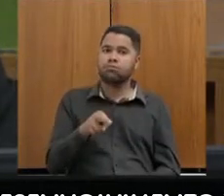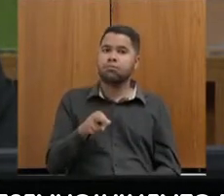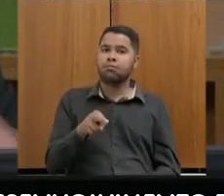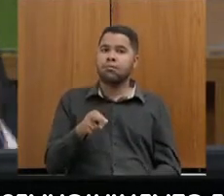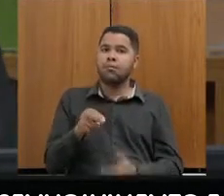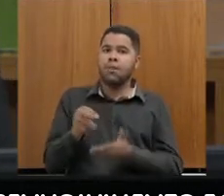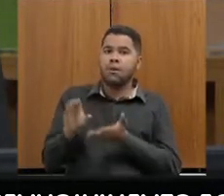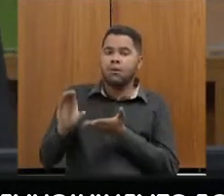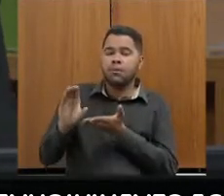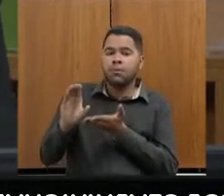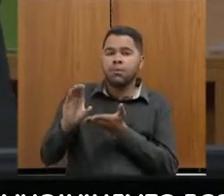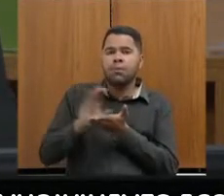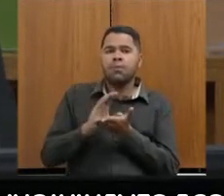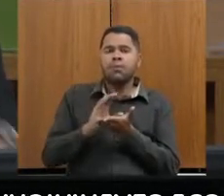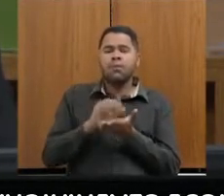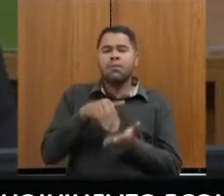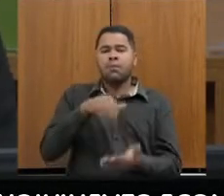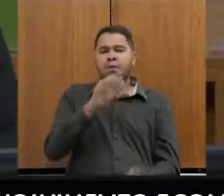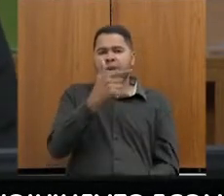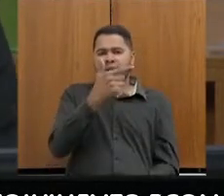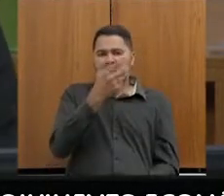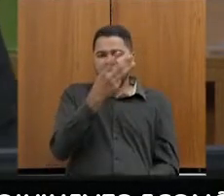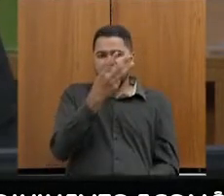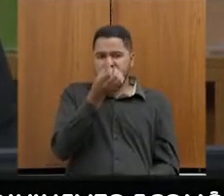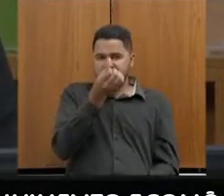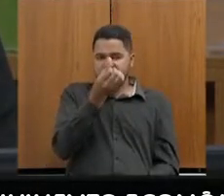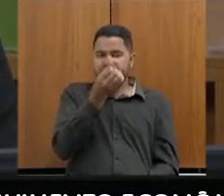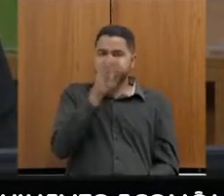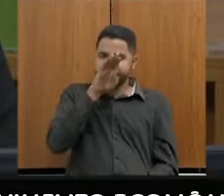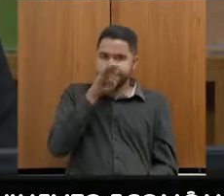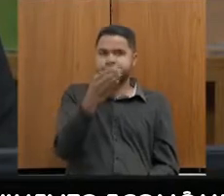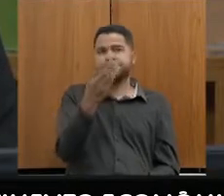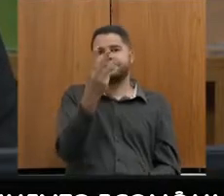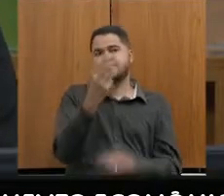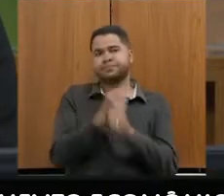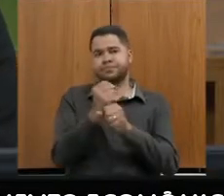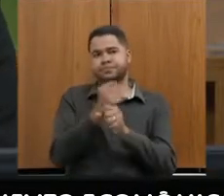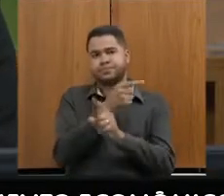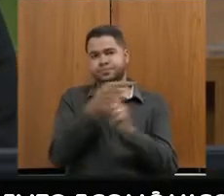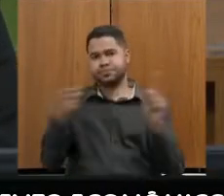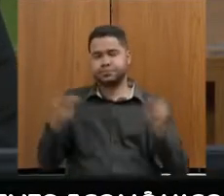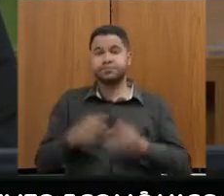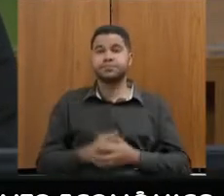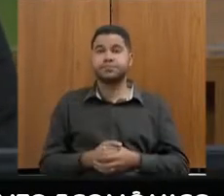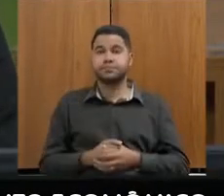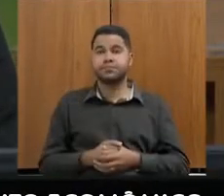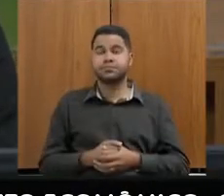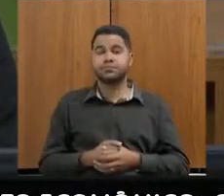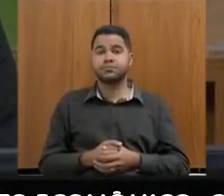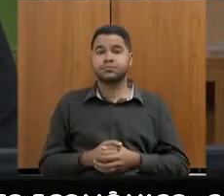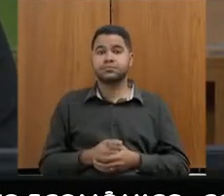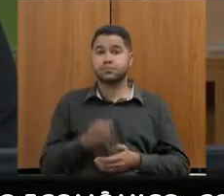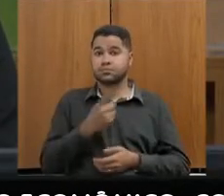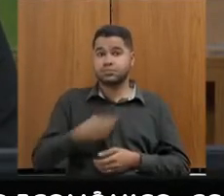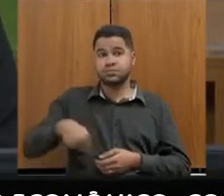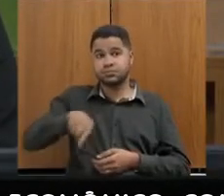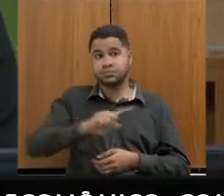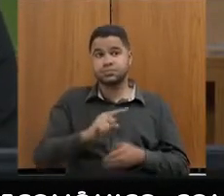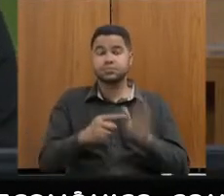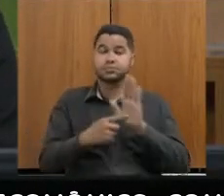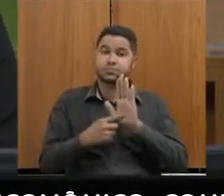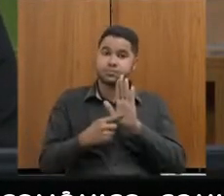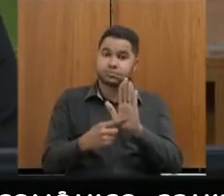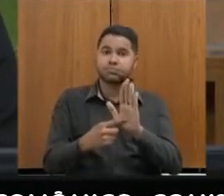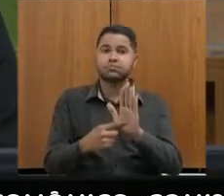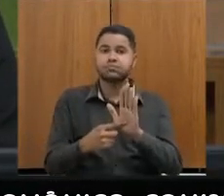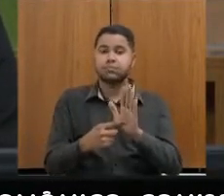de investimento, mais de 236 bilhões de reais nesses três anos e meio. Então, isso para nós mostra que há